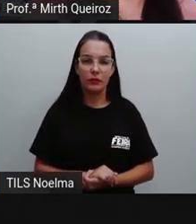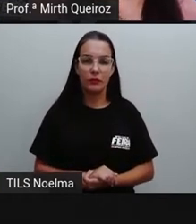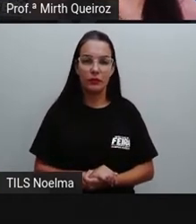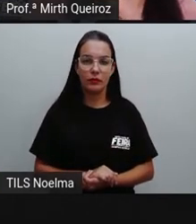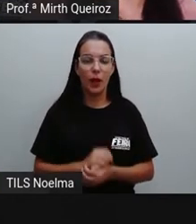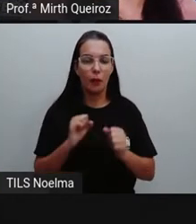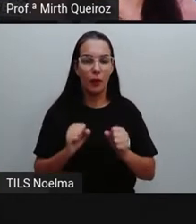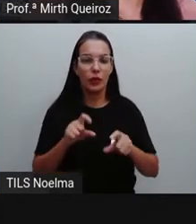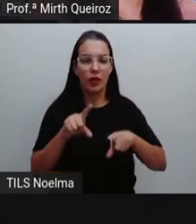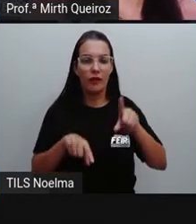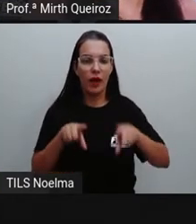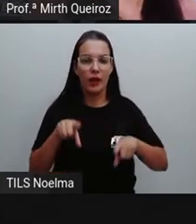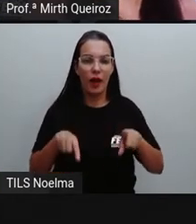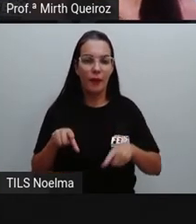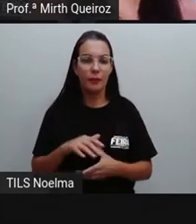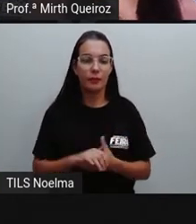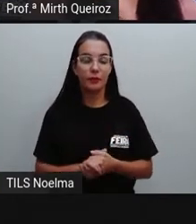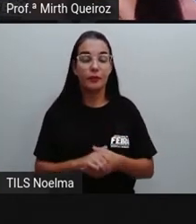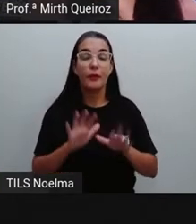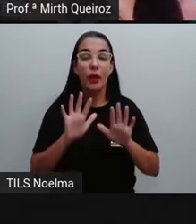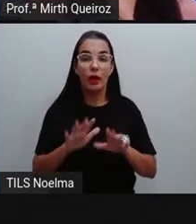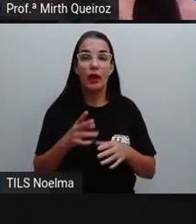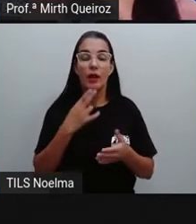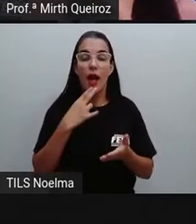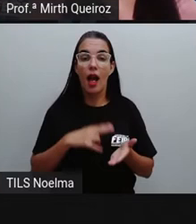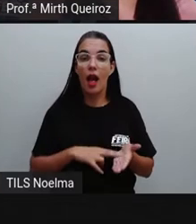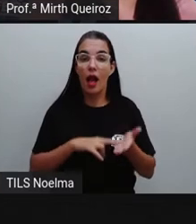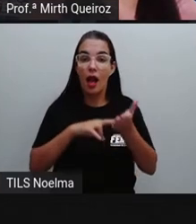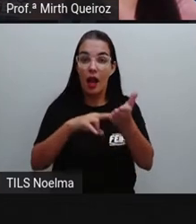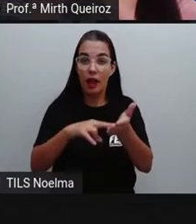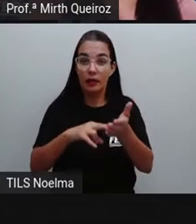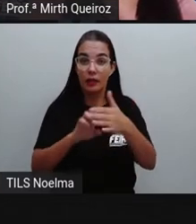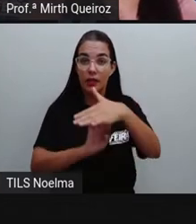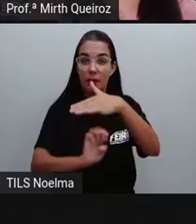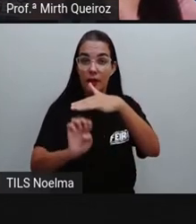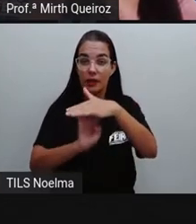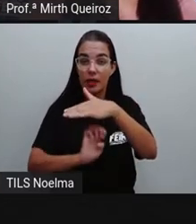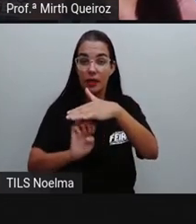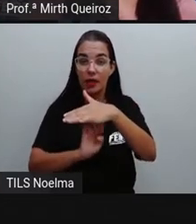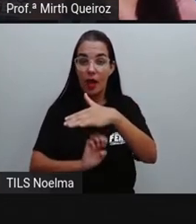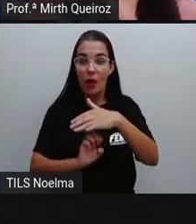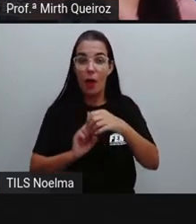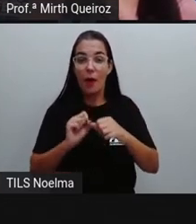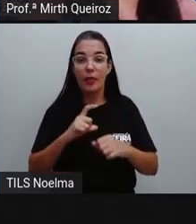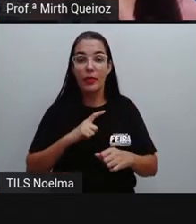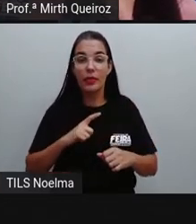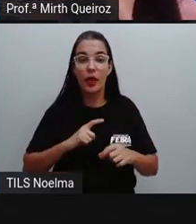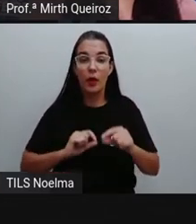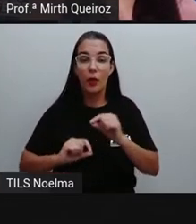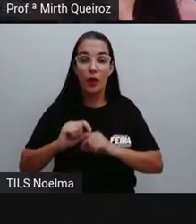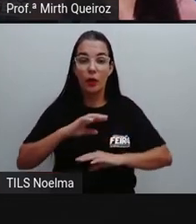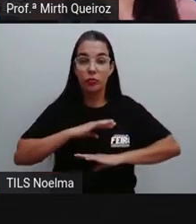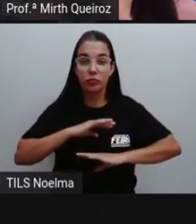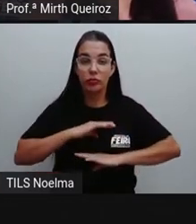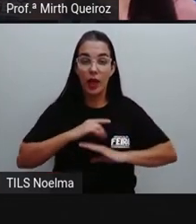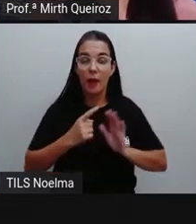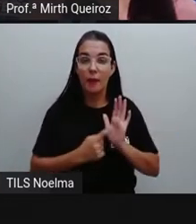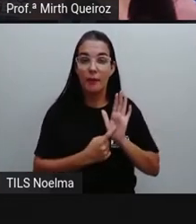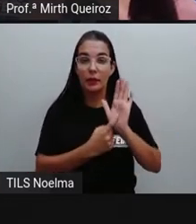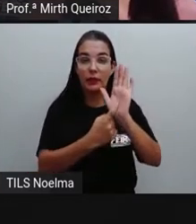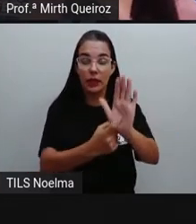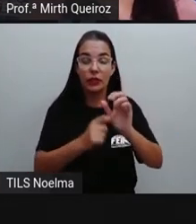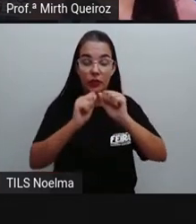variar, né? Em cartas oficiais ou comerciais, o corpo do texto deve apresentar uma mensagem que seja